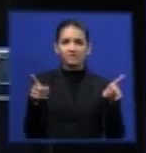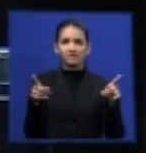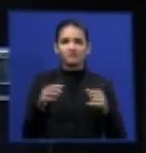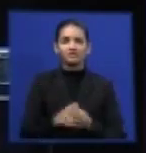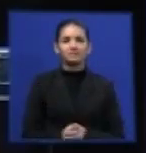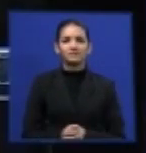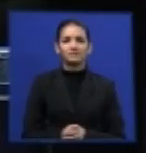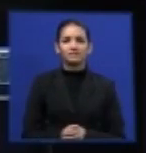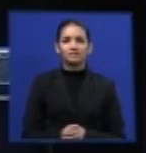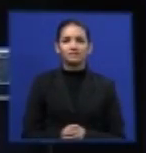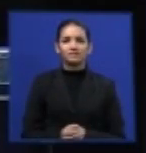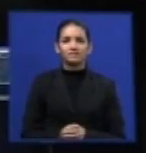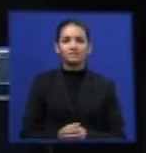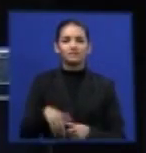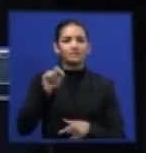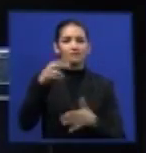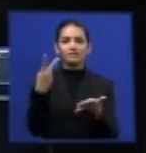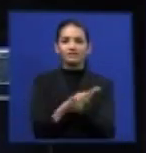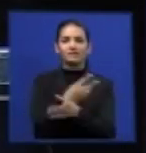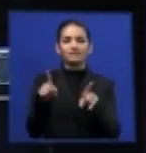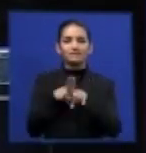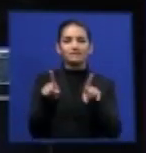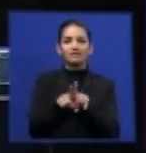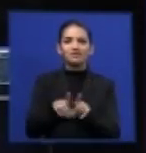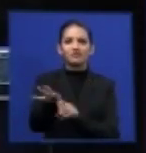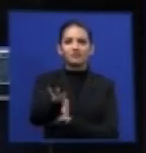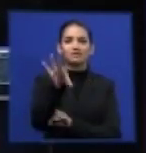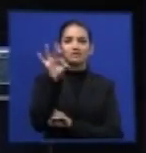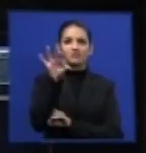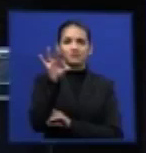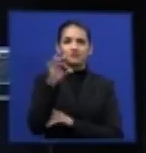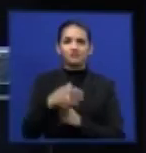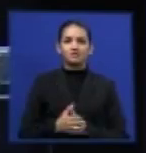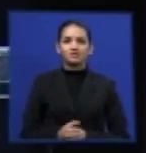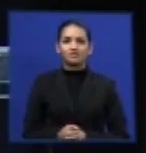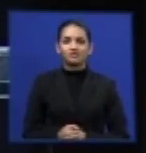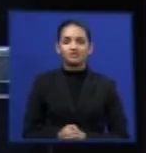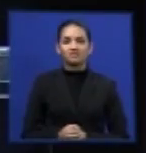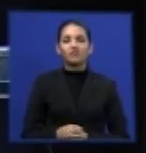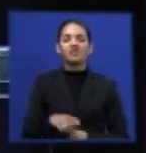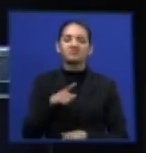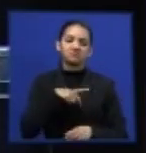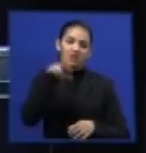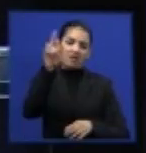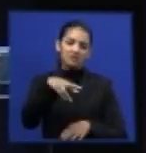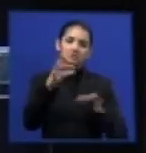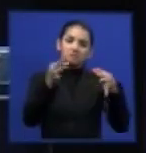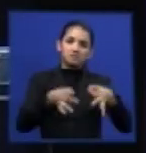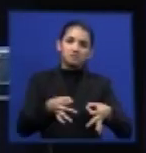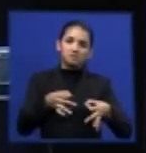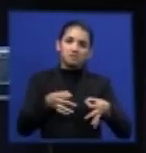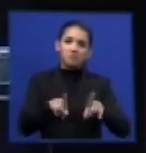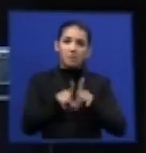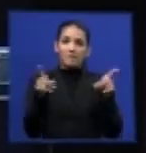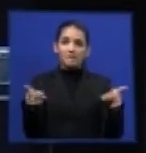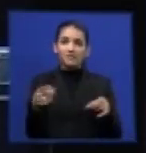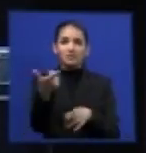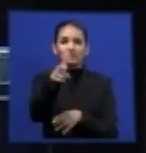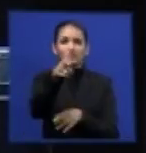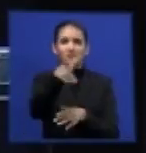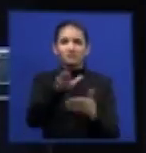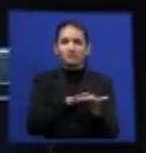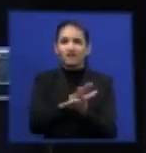Qual foi a causa eficientíssima dessa decisão? É, você tem razão. Não existe